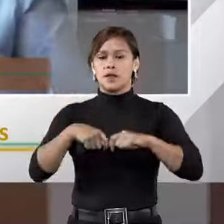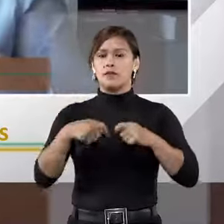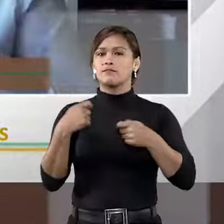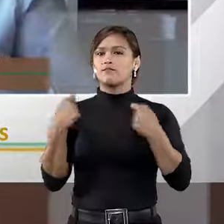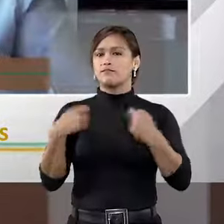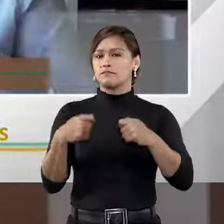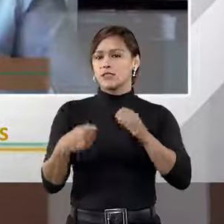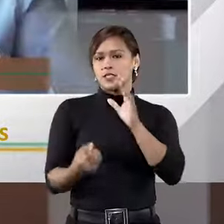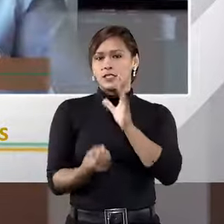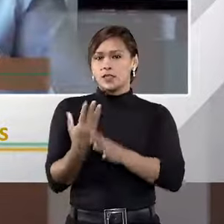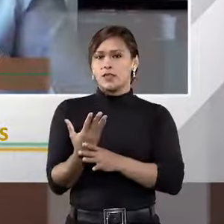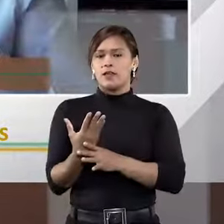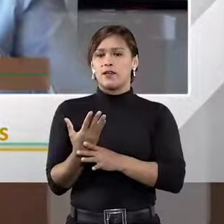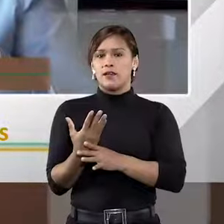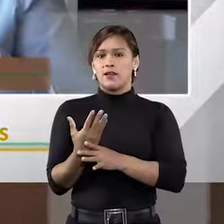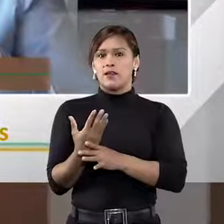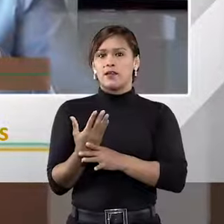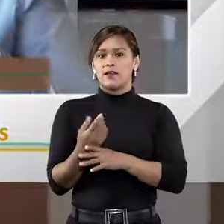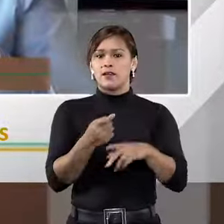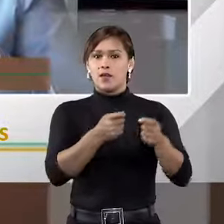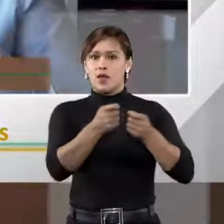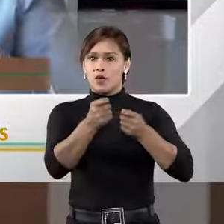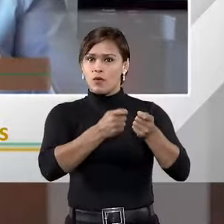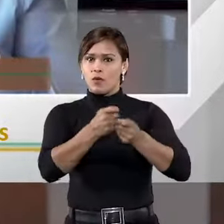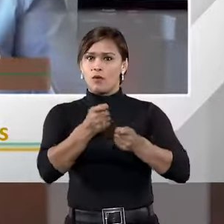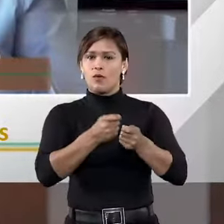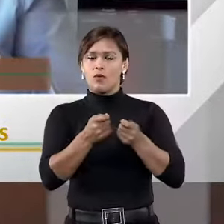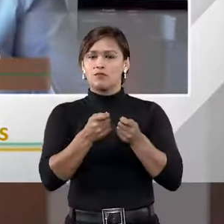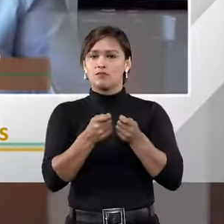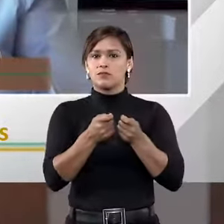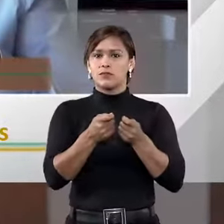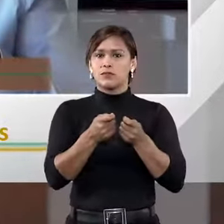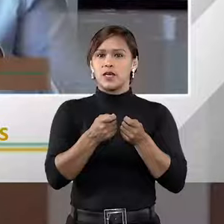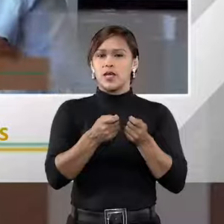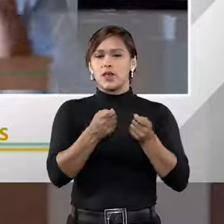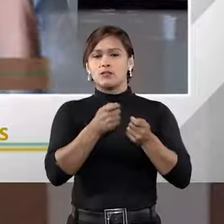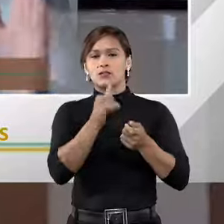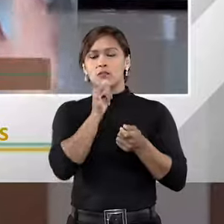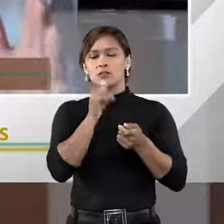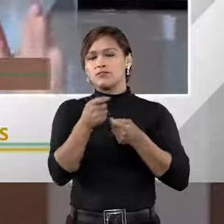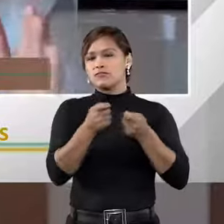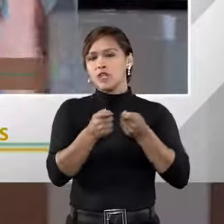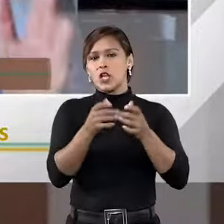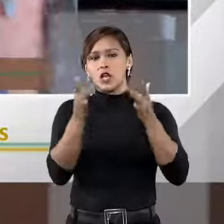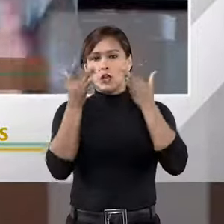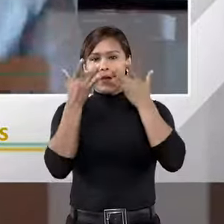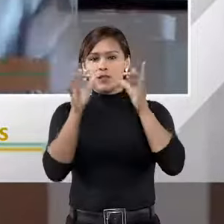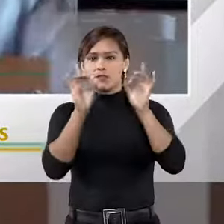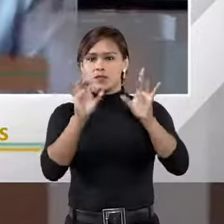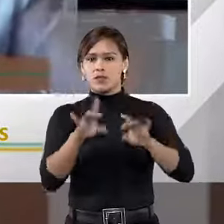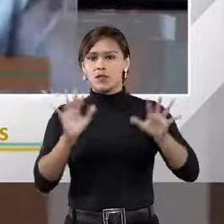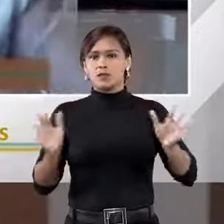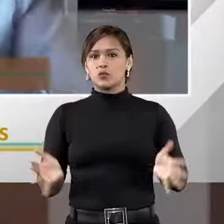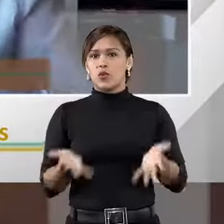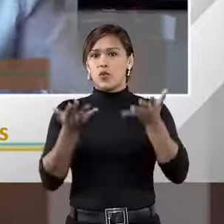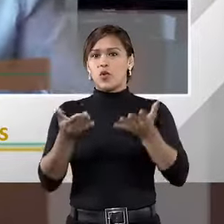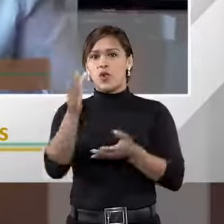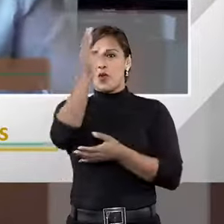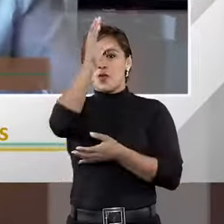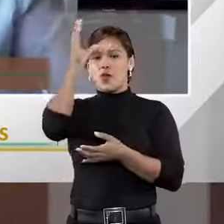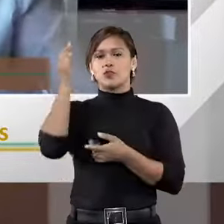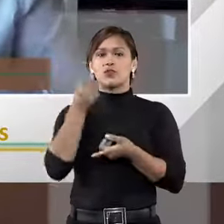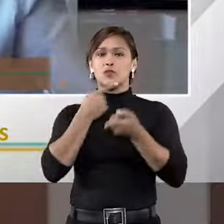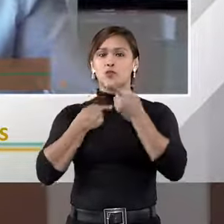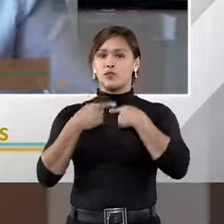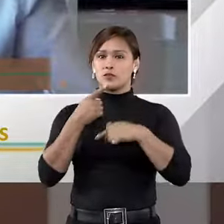criar um controle muito... Tem uma atenção muito especial à manifestação de vontade do consumidor nesses